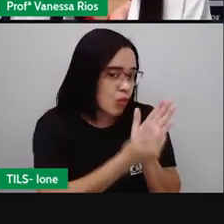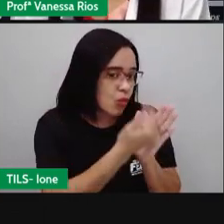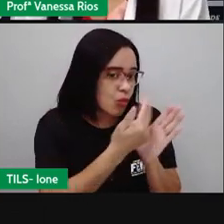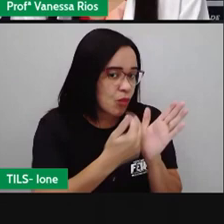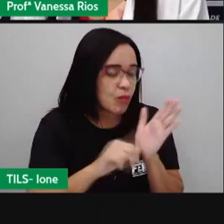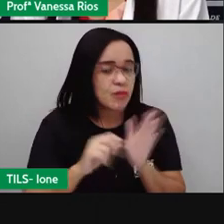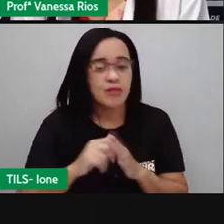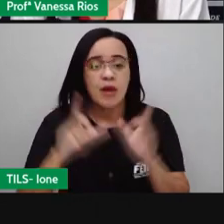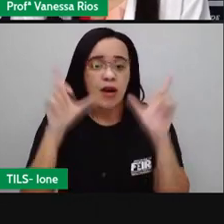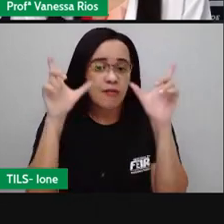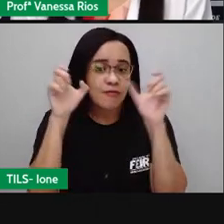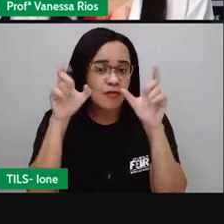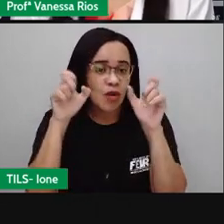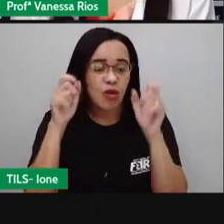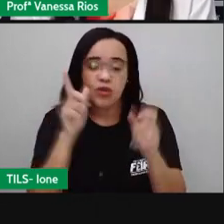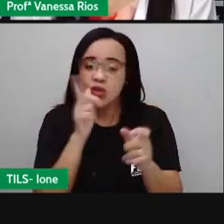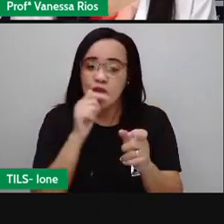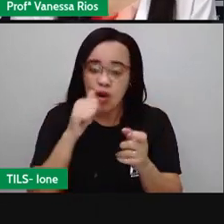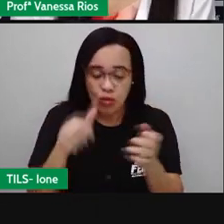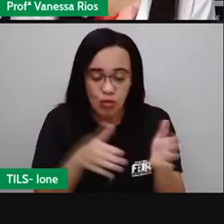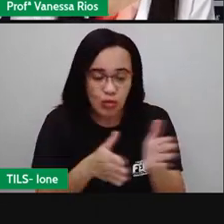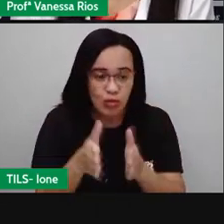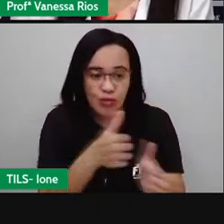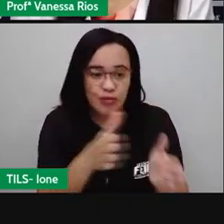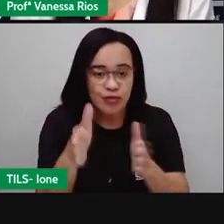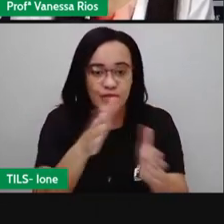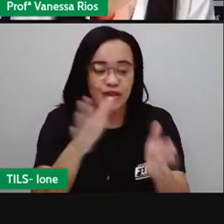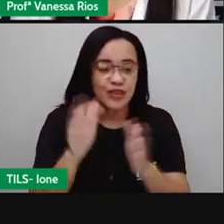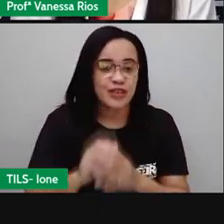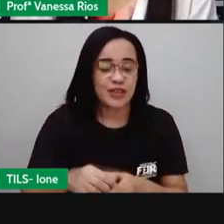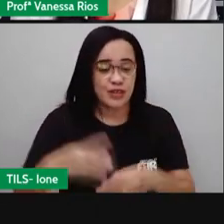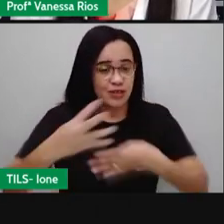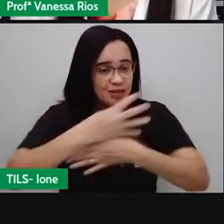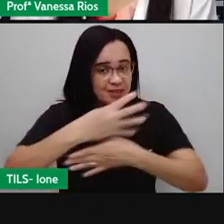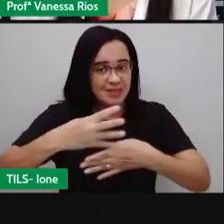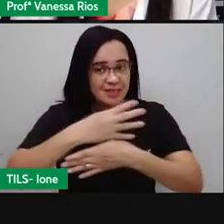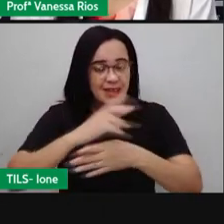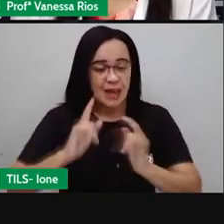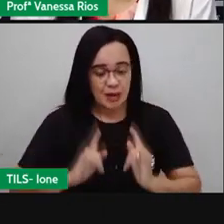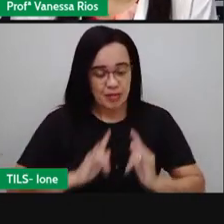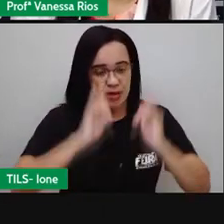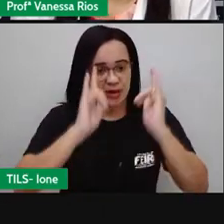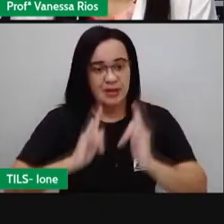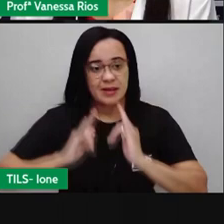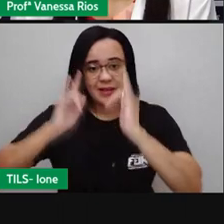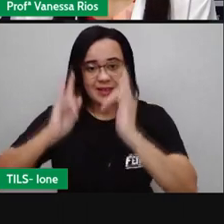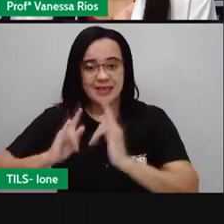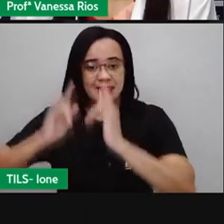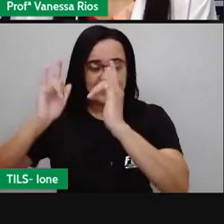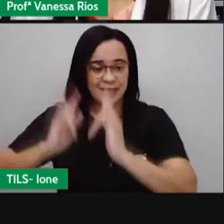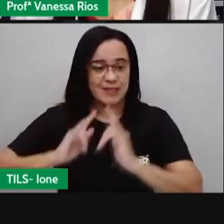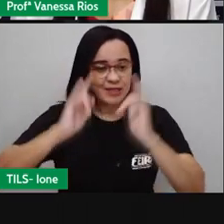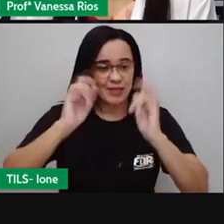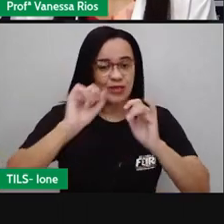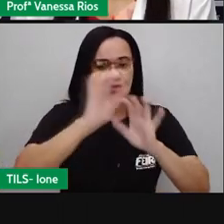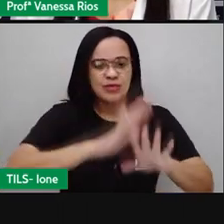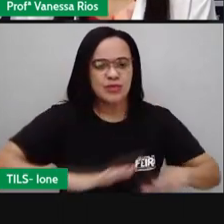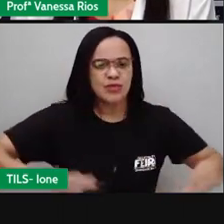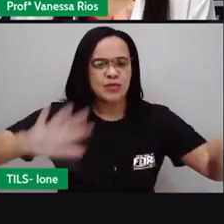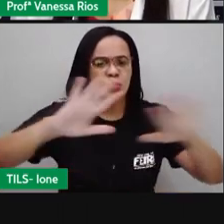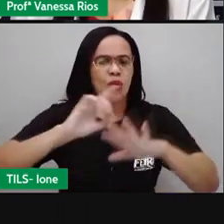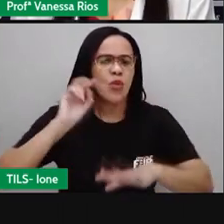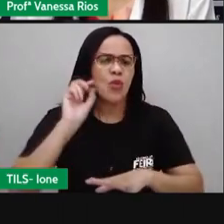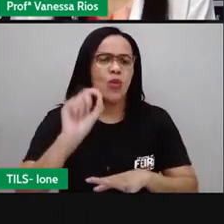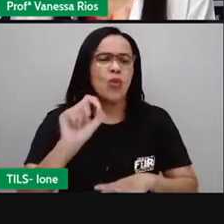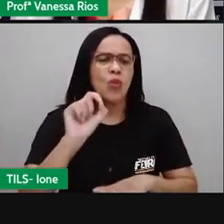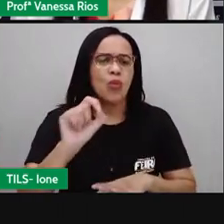Uma cidade ao lado dos prédios. Então a gente observa aí toda uma imagem de